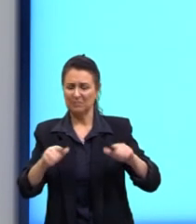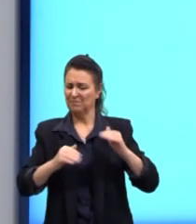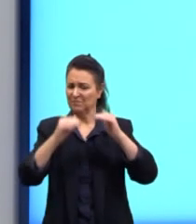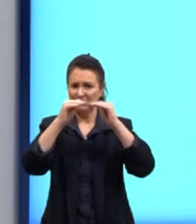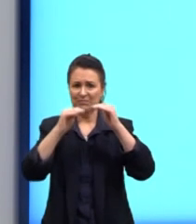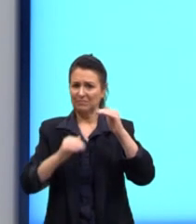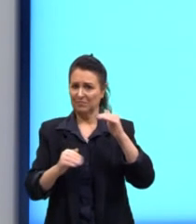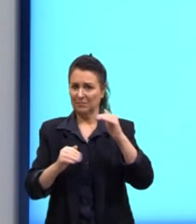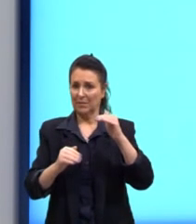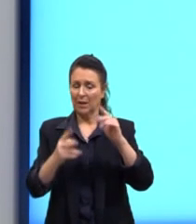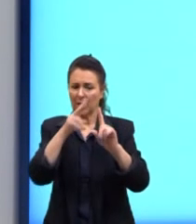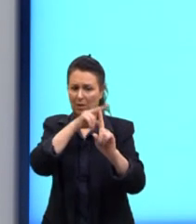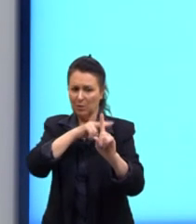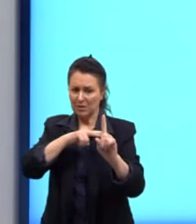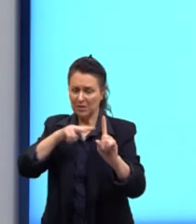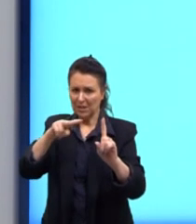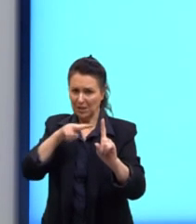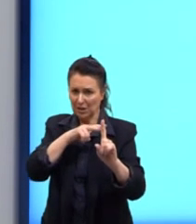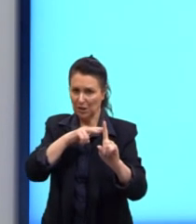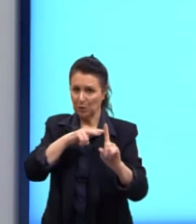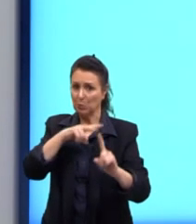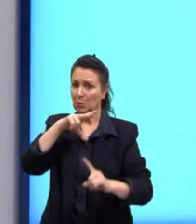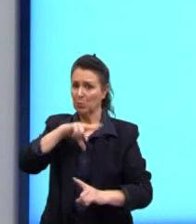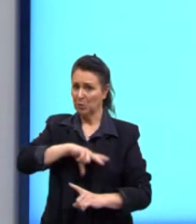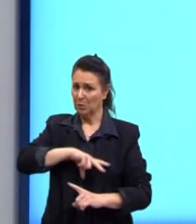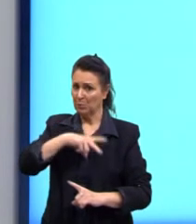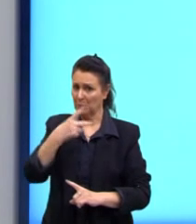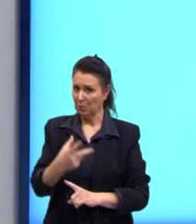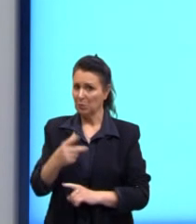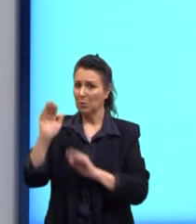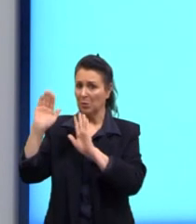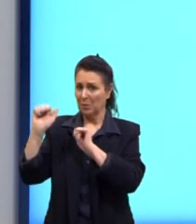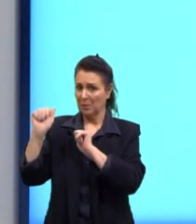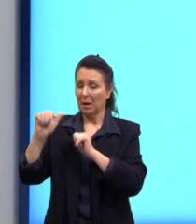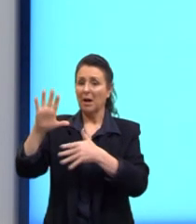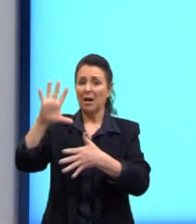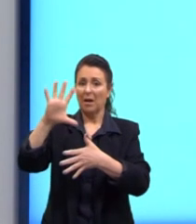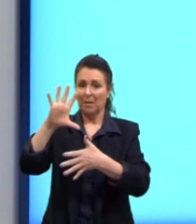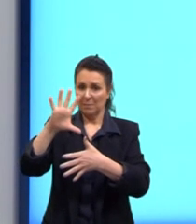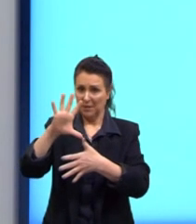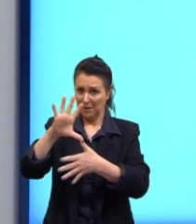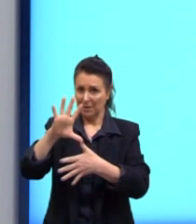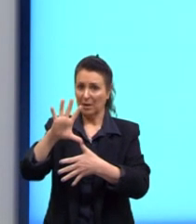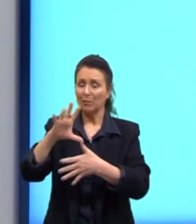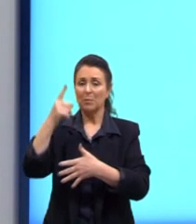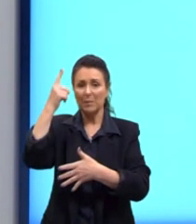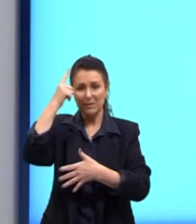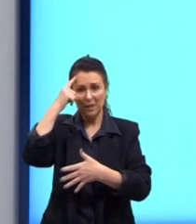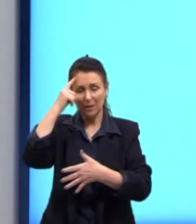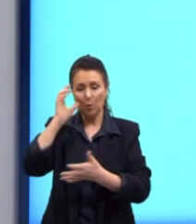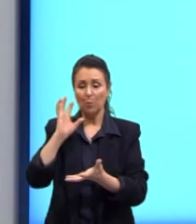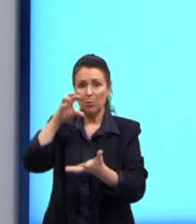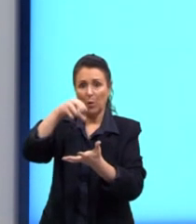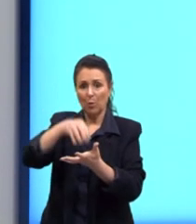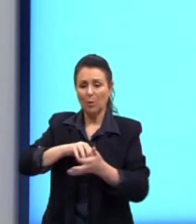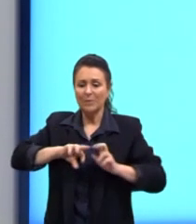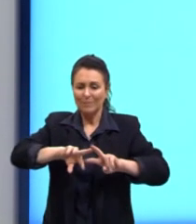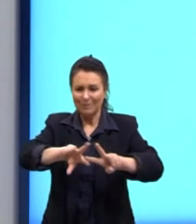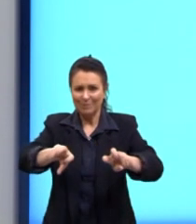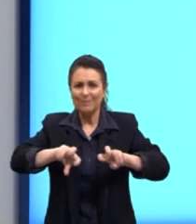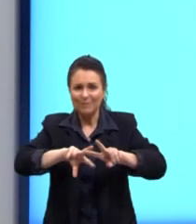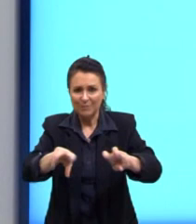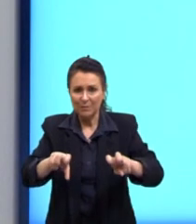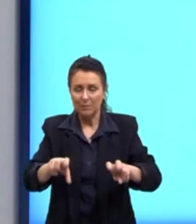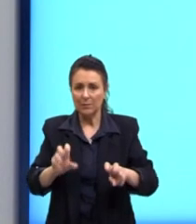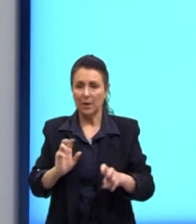considerando a perspectiva ibérica, a América foi pensada como uma colônia de exploração, na qual a educação